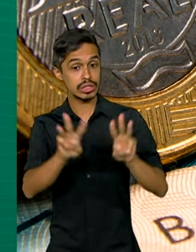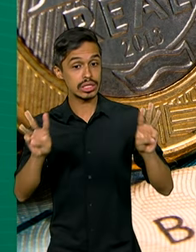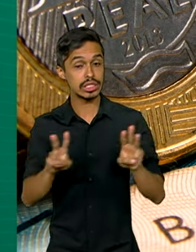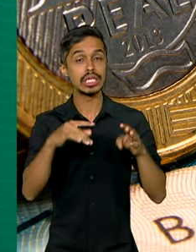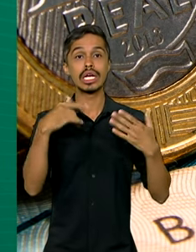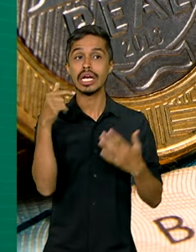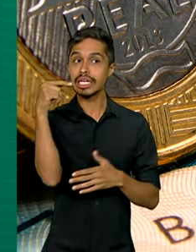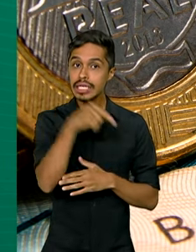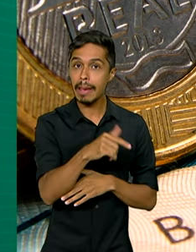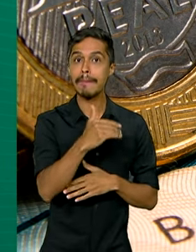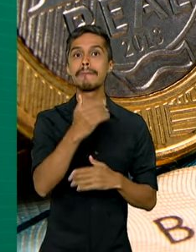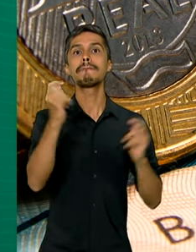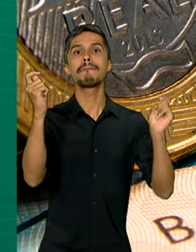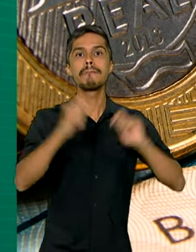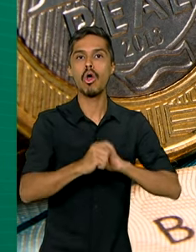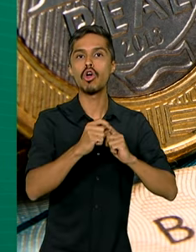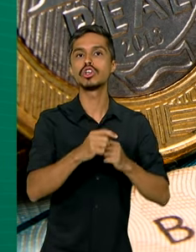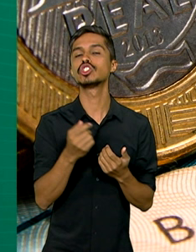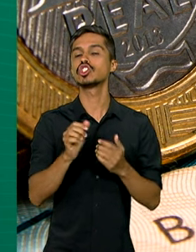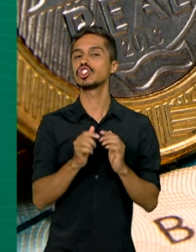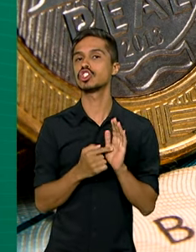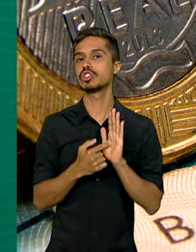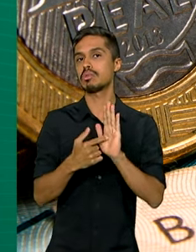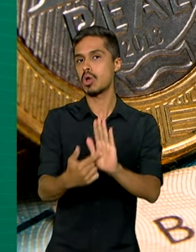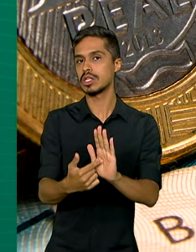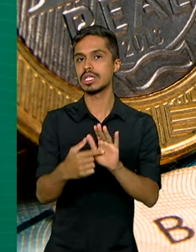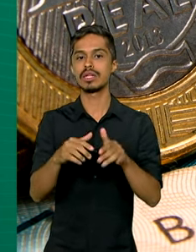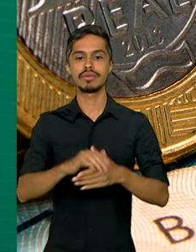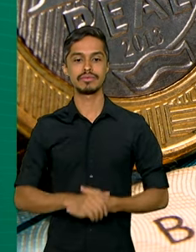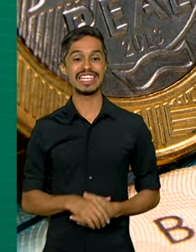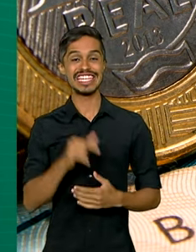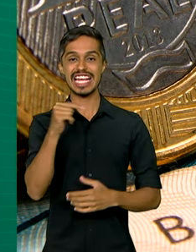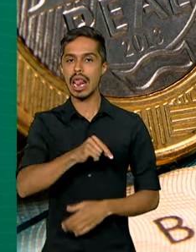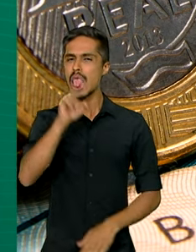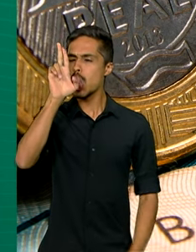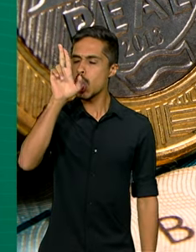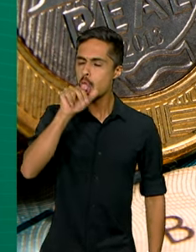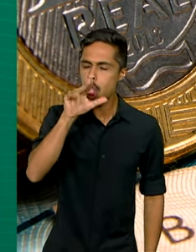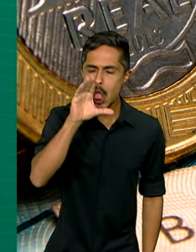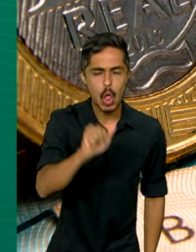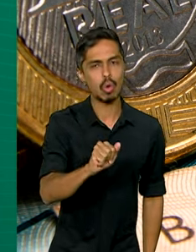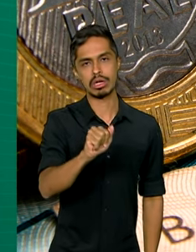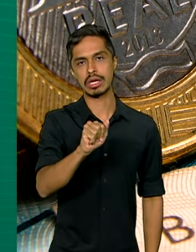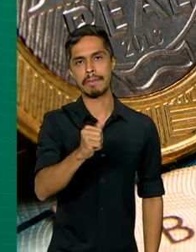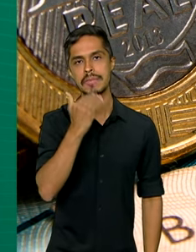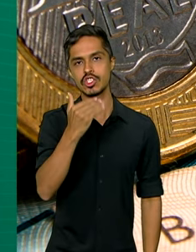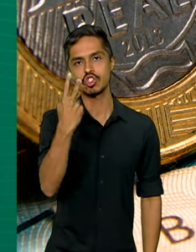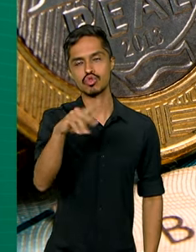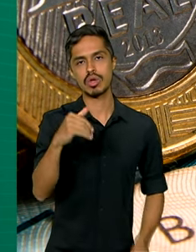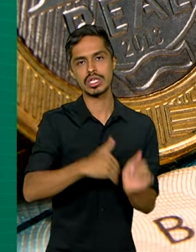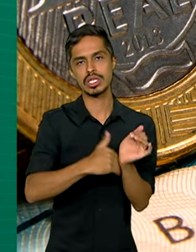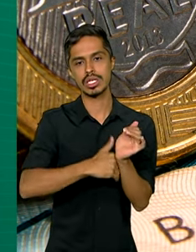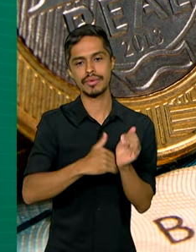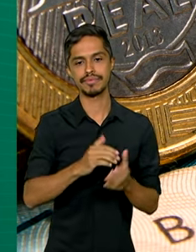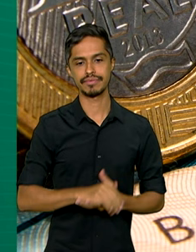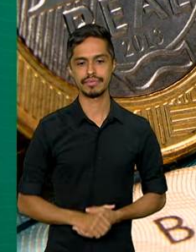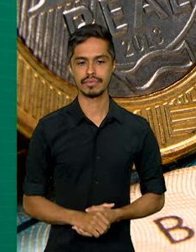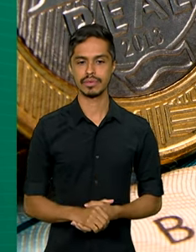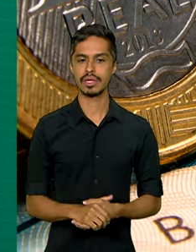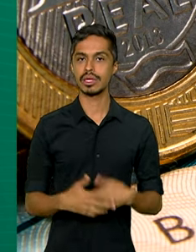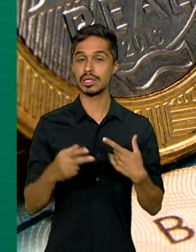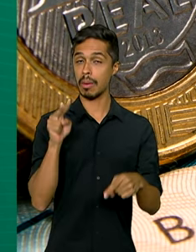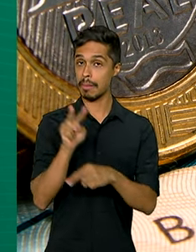a receber é que pode te contactar e ela nunca vai pedir sua senha. E para sua